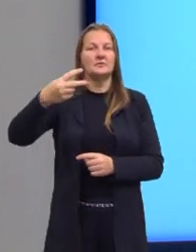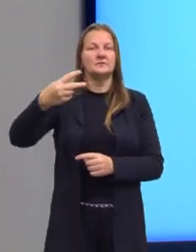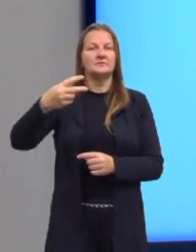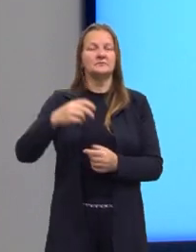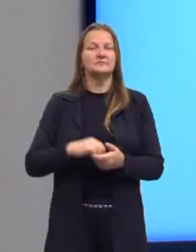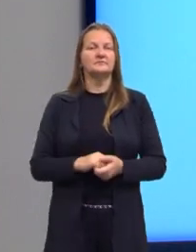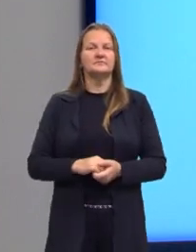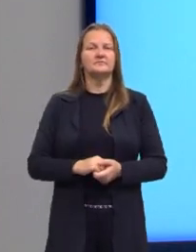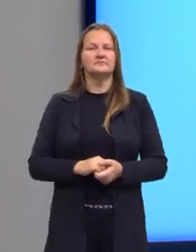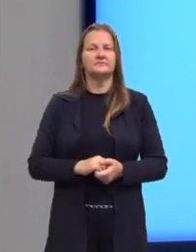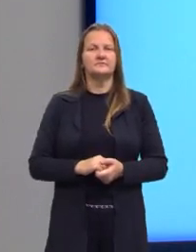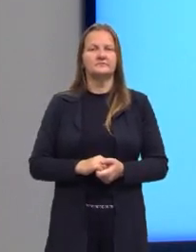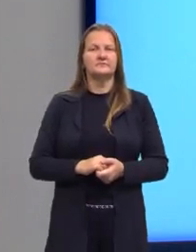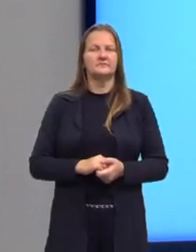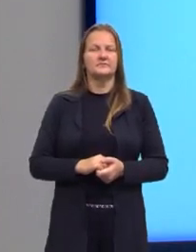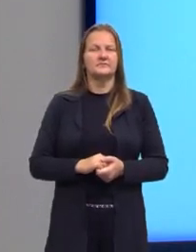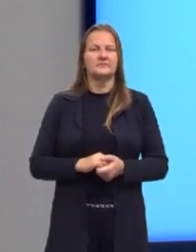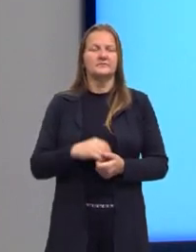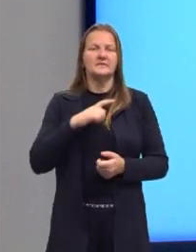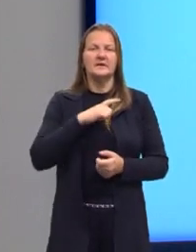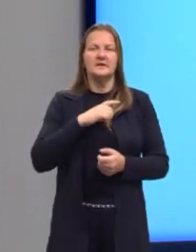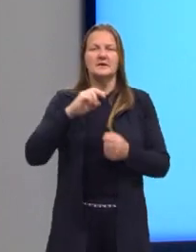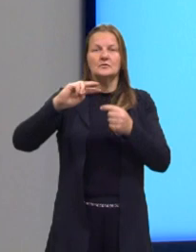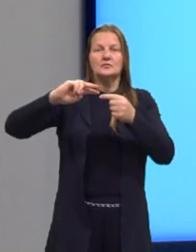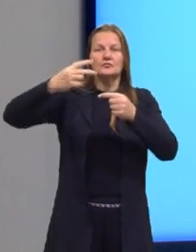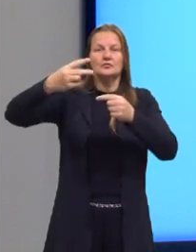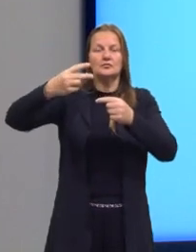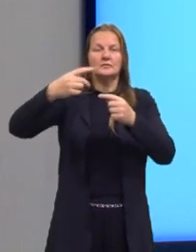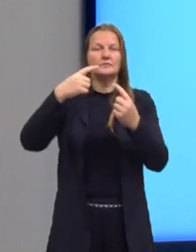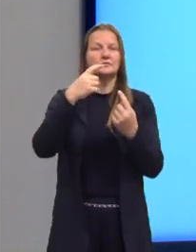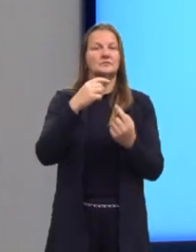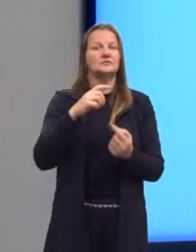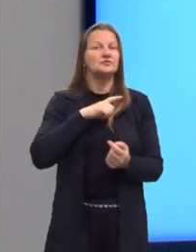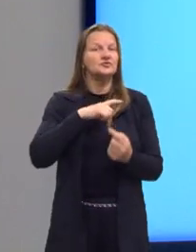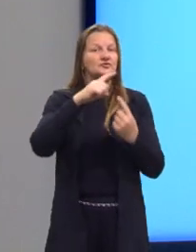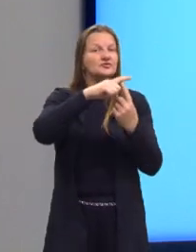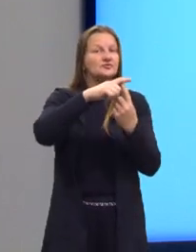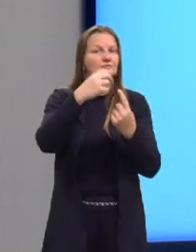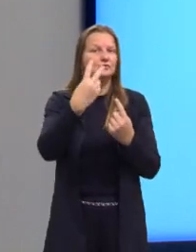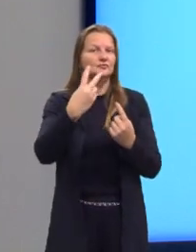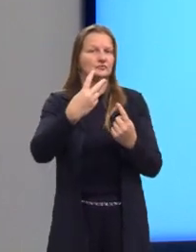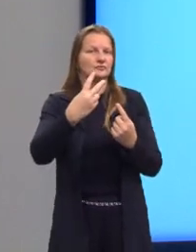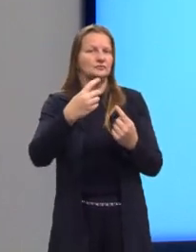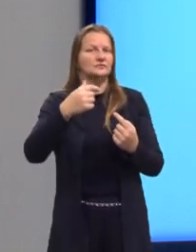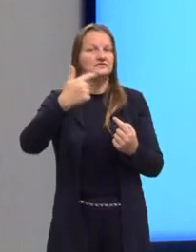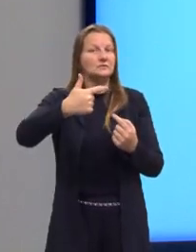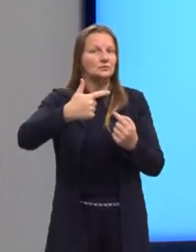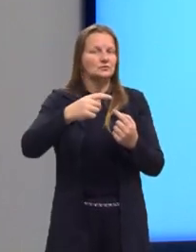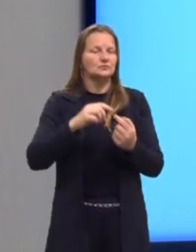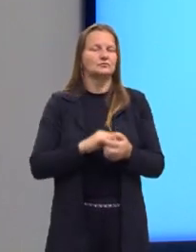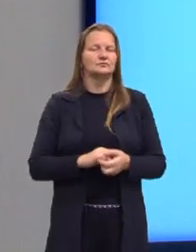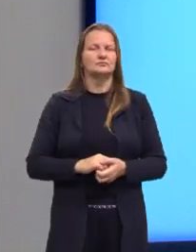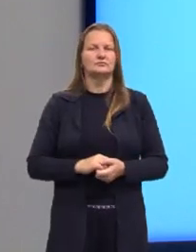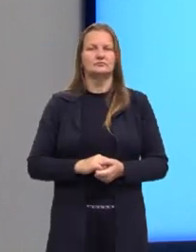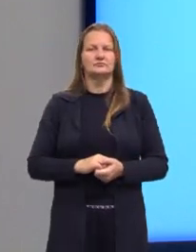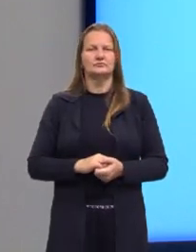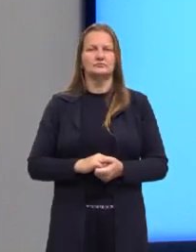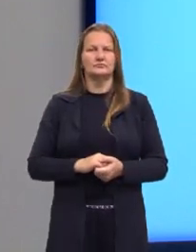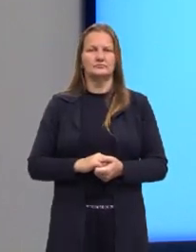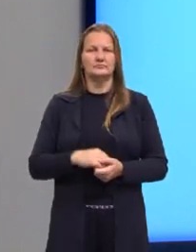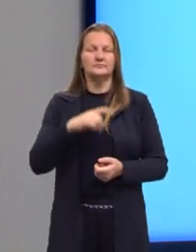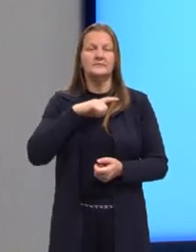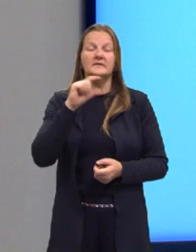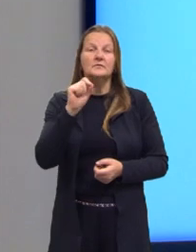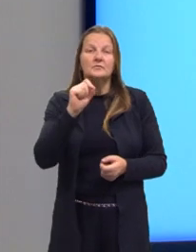variável com expoente 2. Isso remete a uma função, então, de segundo grau, né? Nós temos,